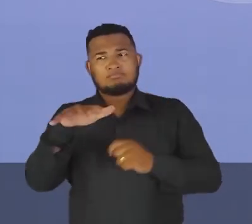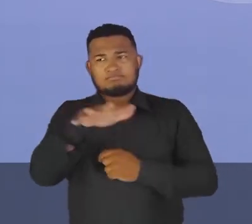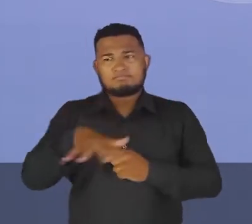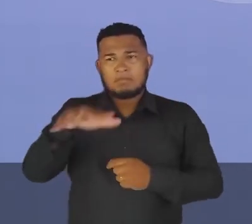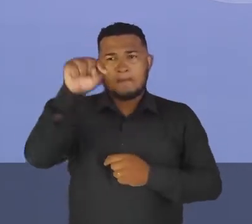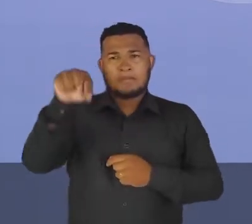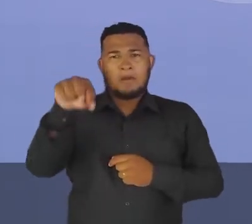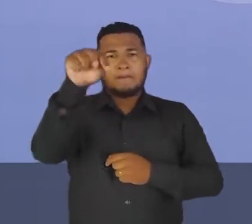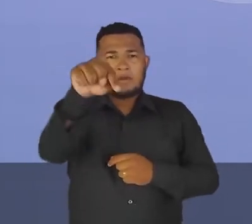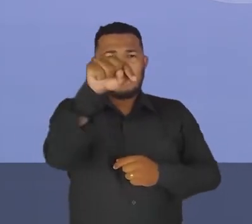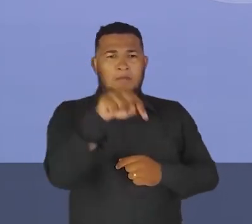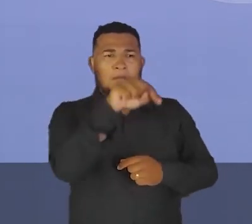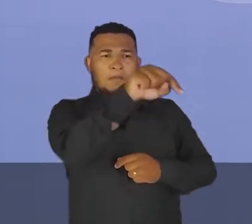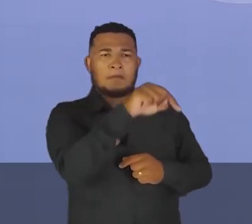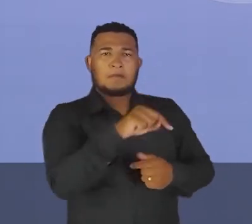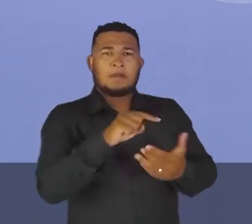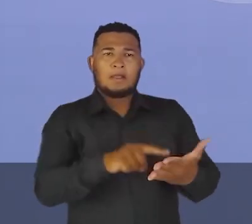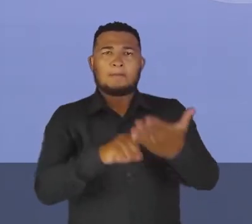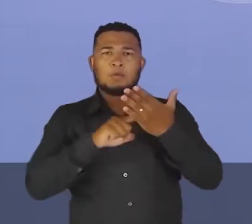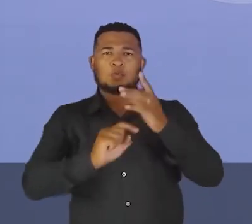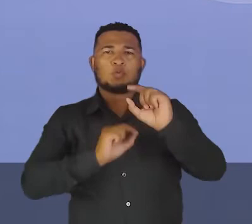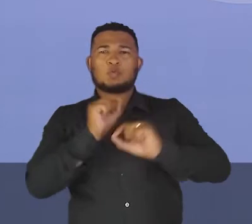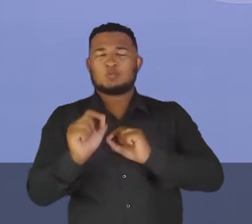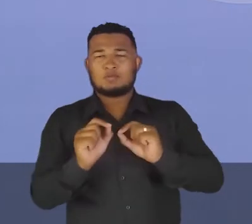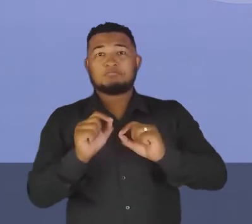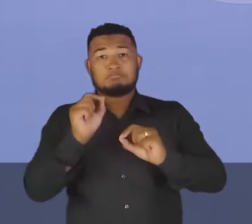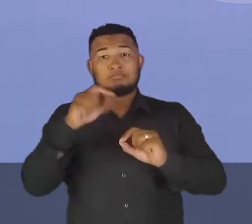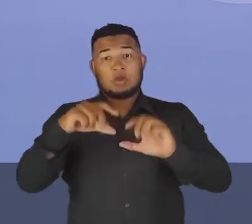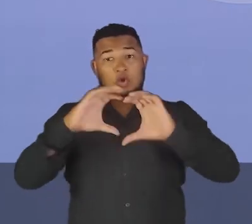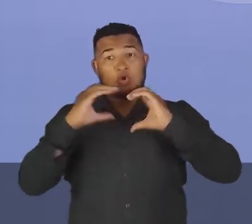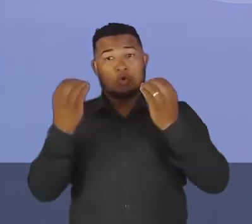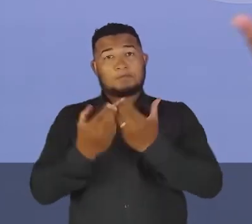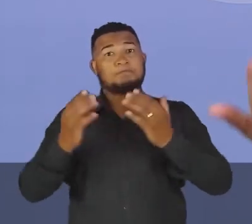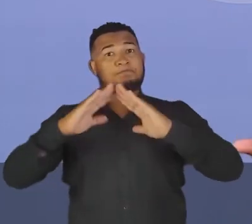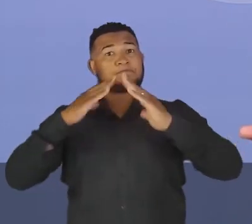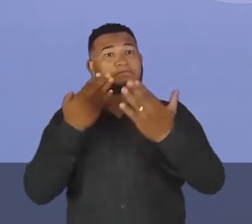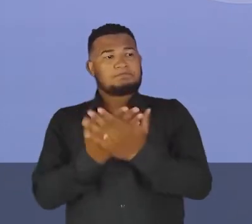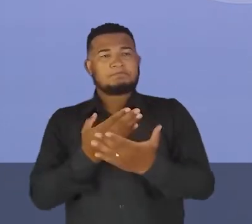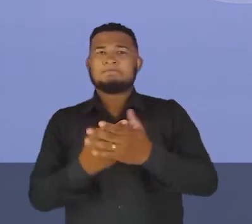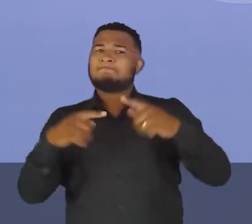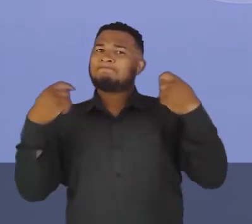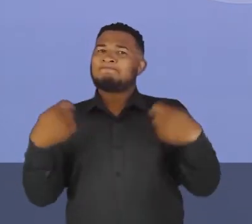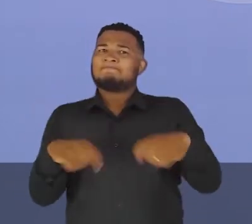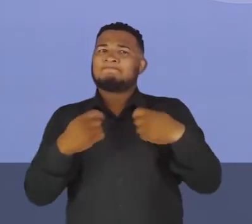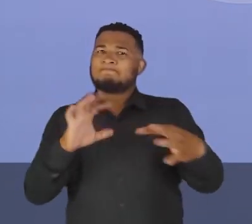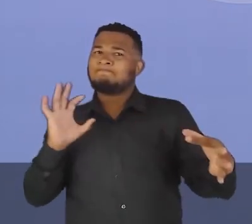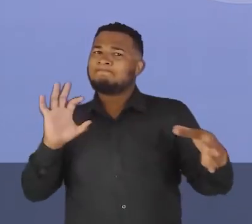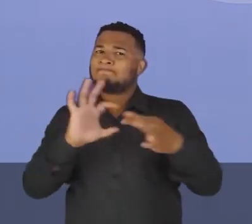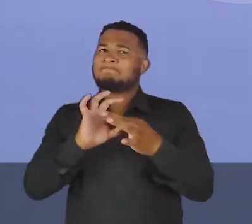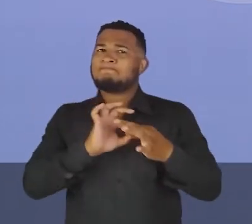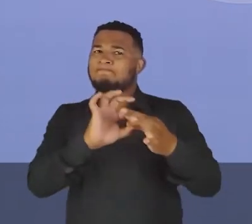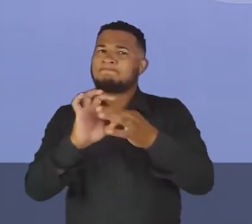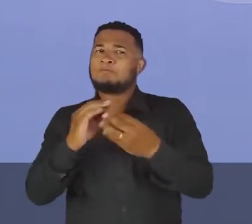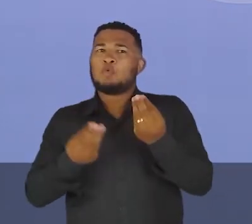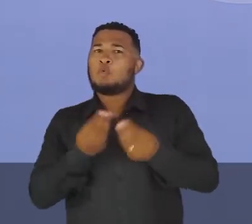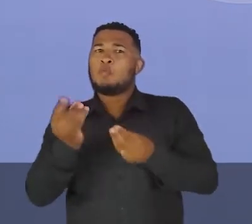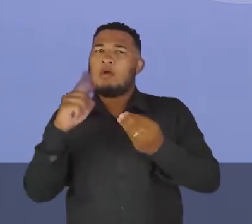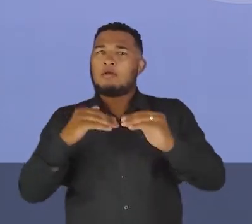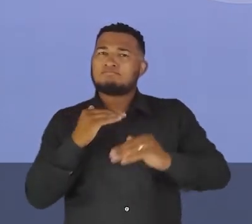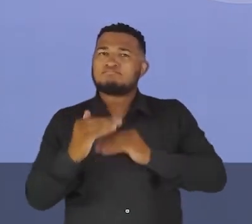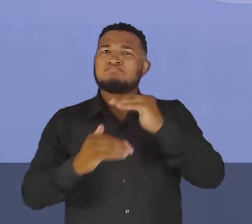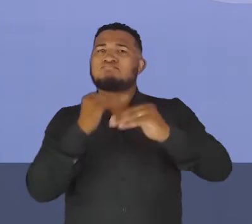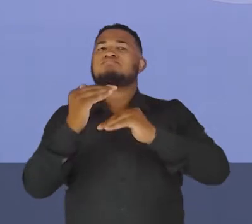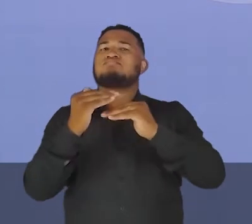Eles vão indicar para a gente que a comunidade escolar, ela tem que estar diretamente ligada na construção desses